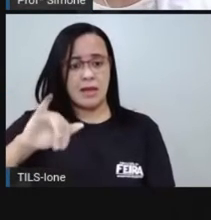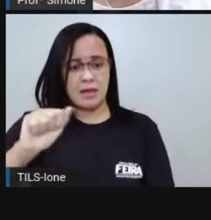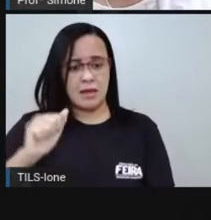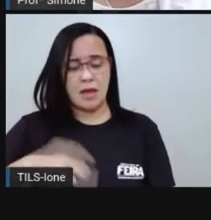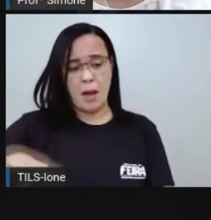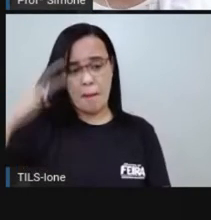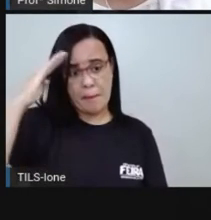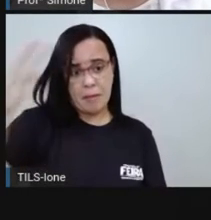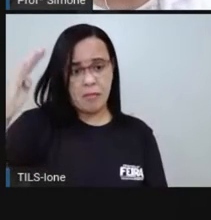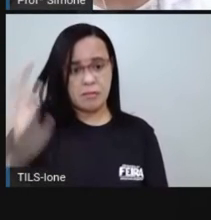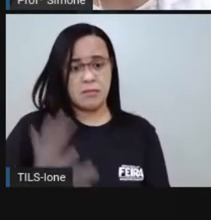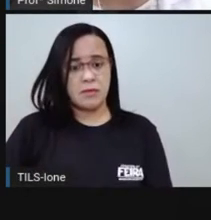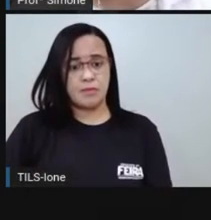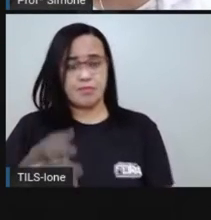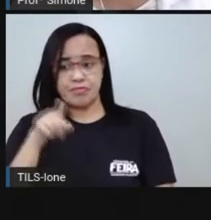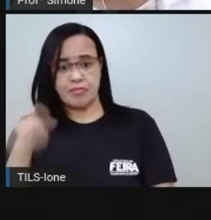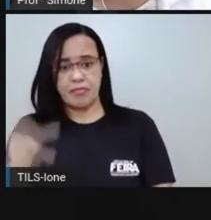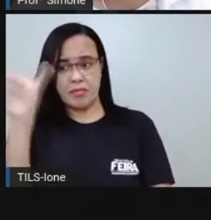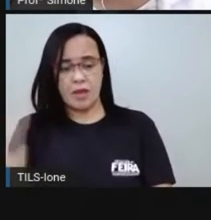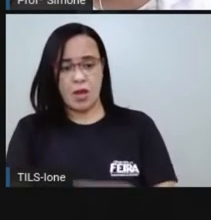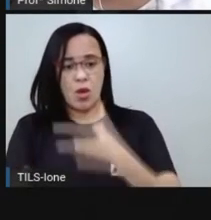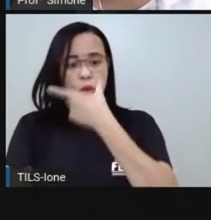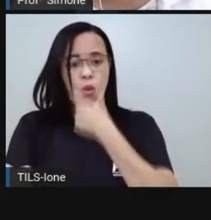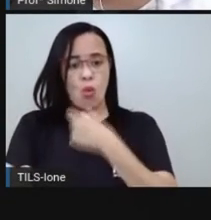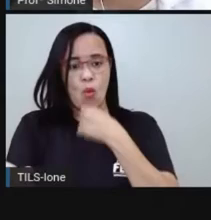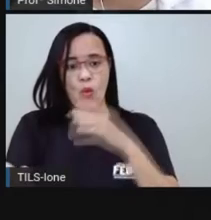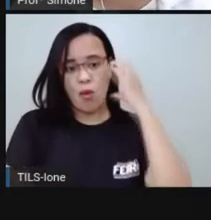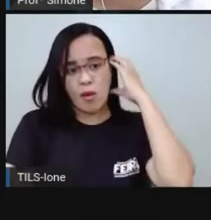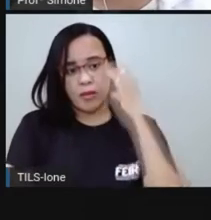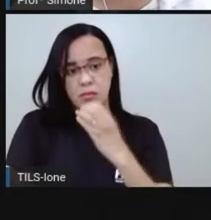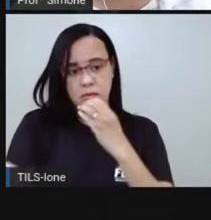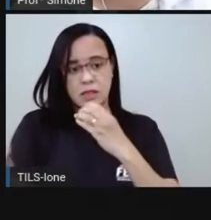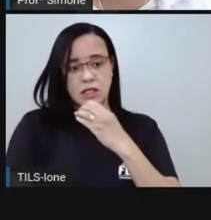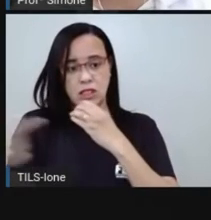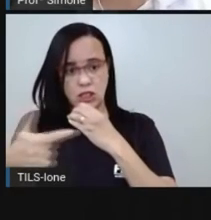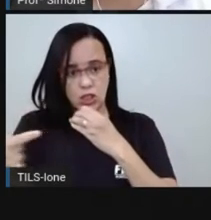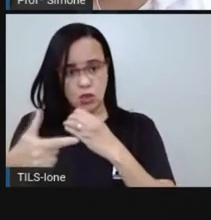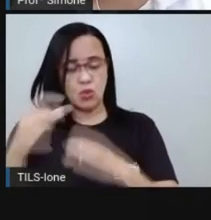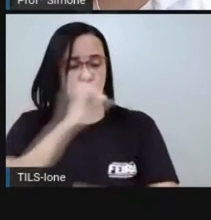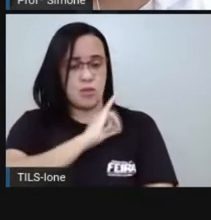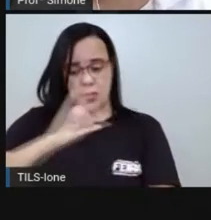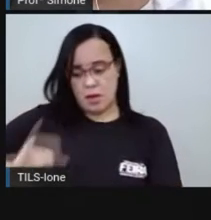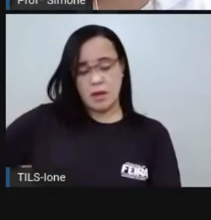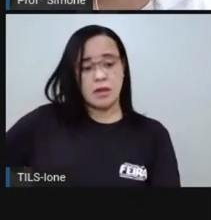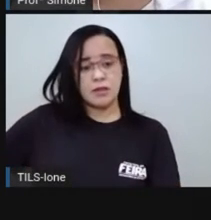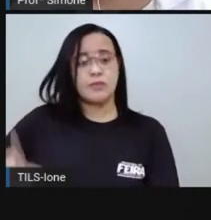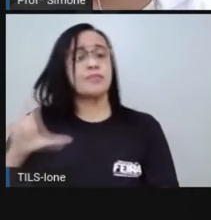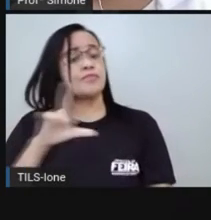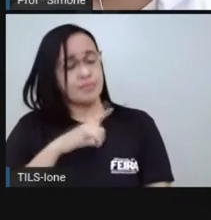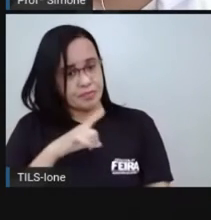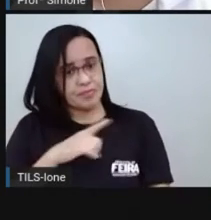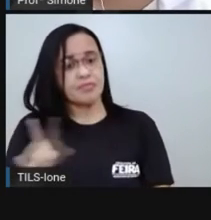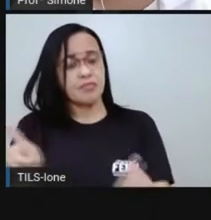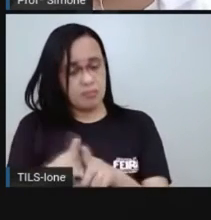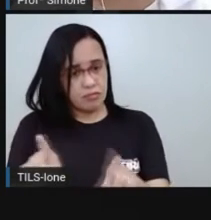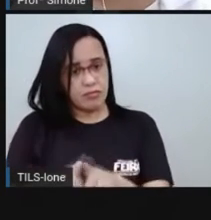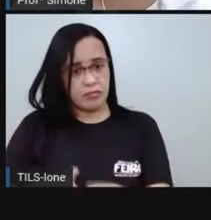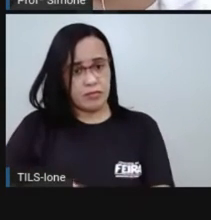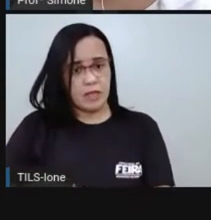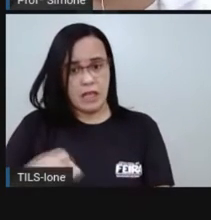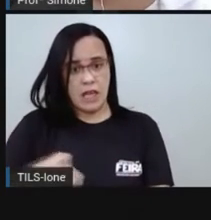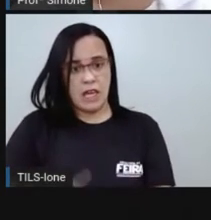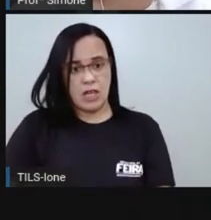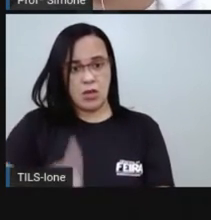E a Igreja Católica condenava essa sociedade. Então, não queria que o imperador, por exemplo, que era o chefe